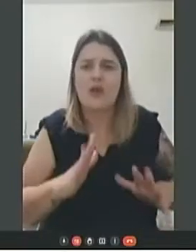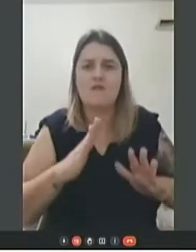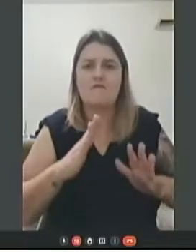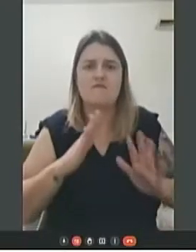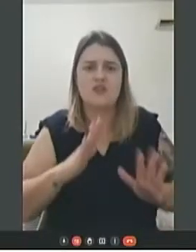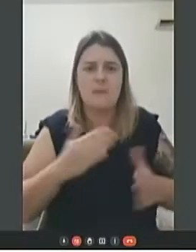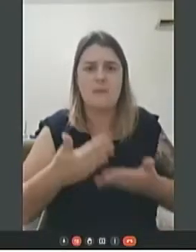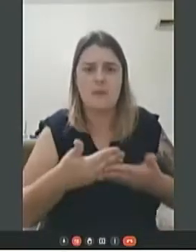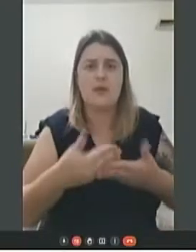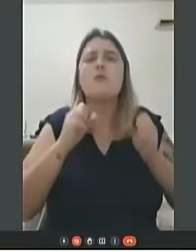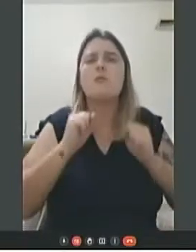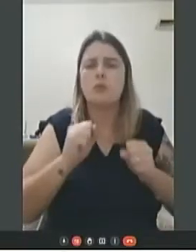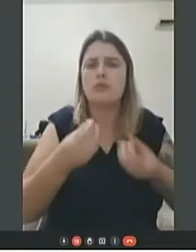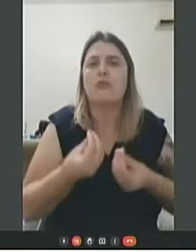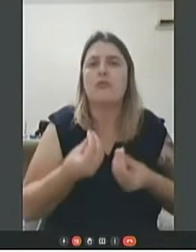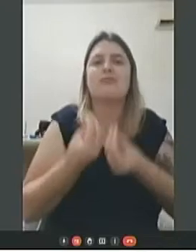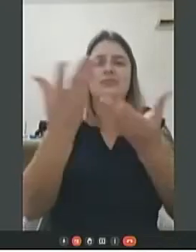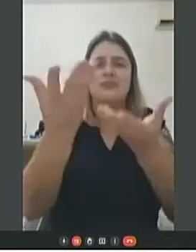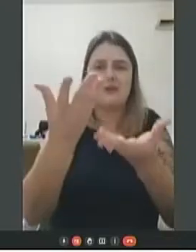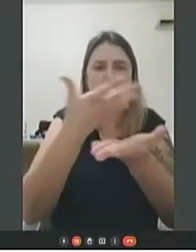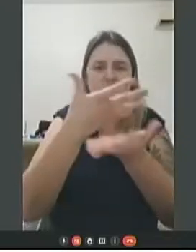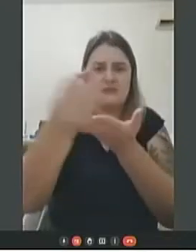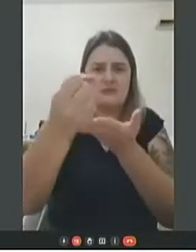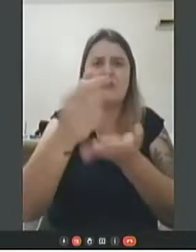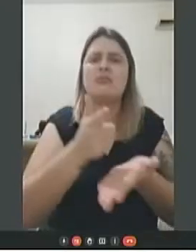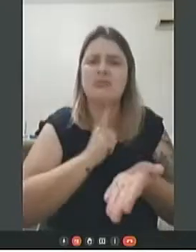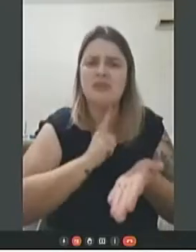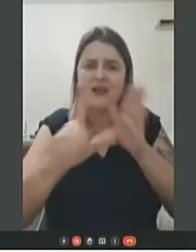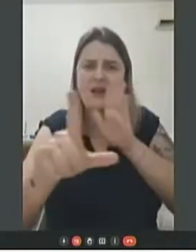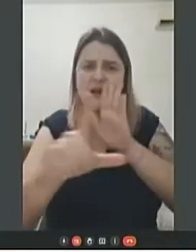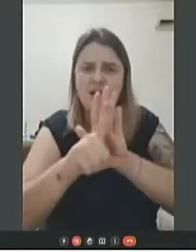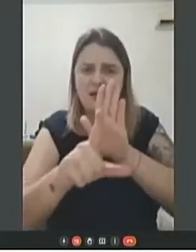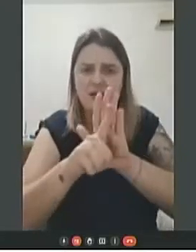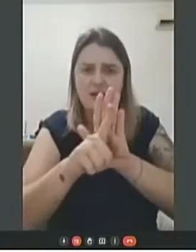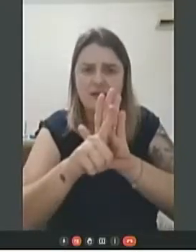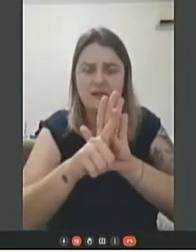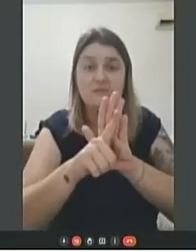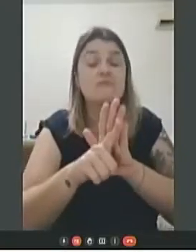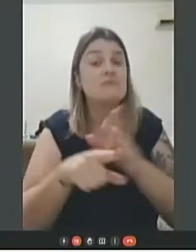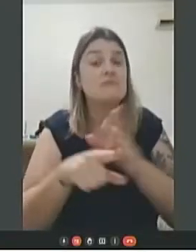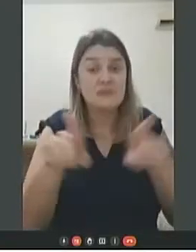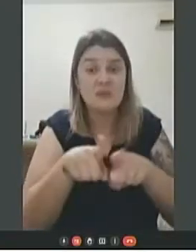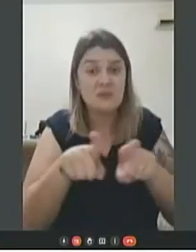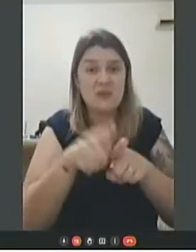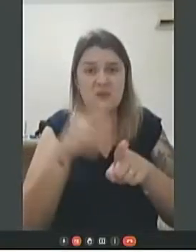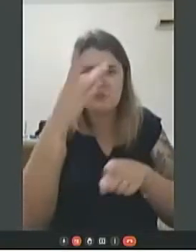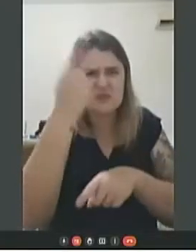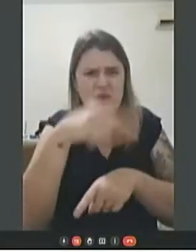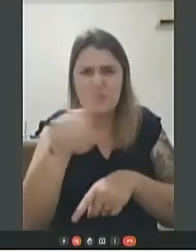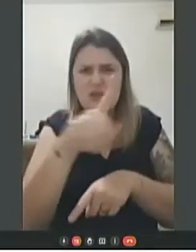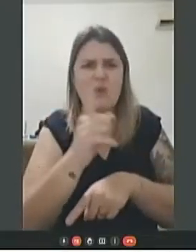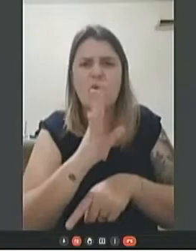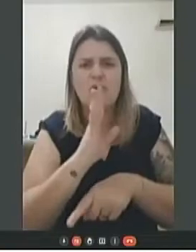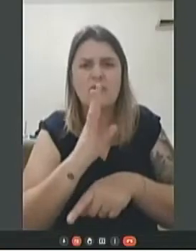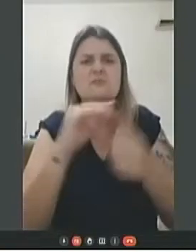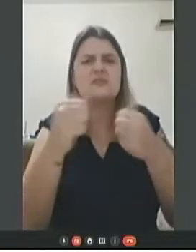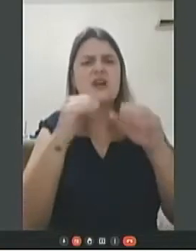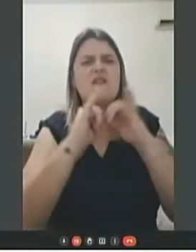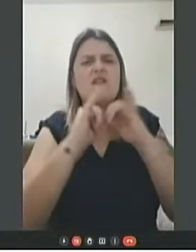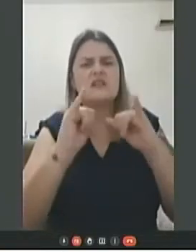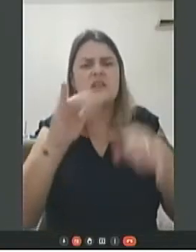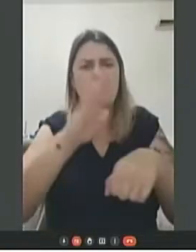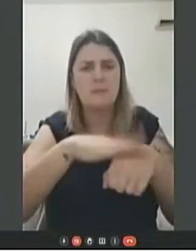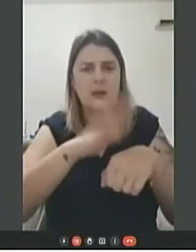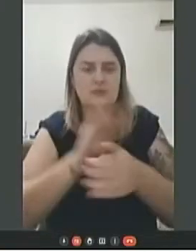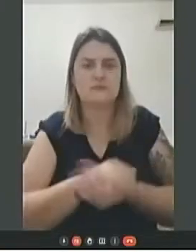entregar para a adoção. Isso é lei. É legal. E também é pouco conhecida e a gente precisa divulgar mais. E